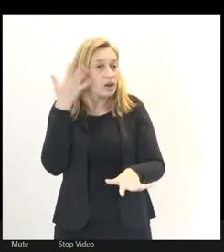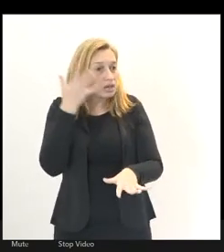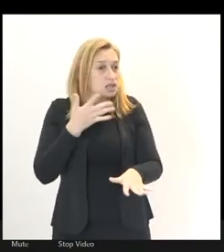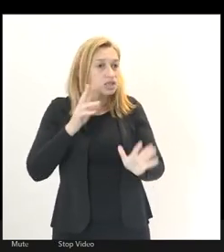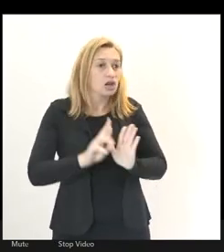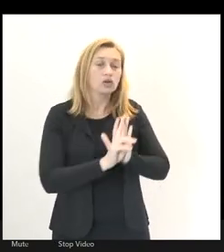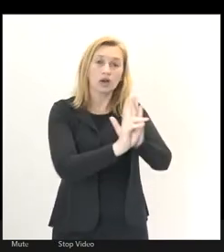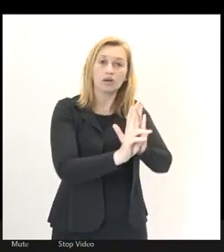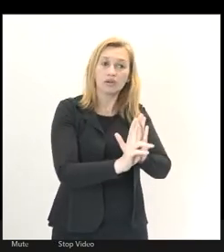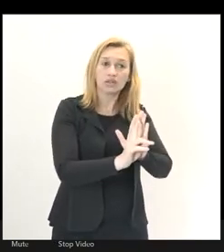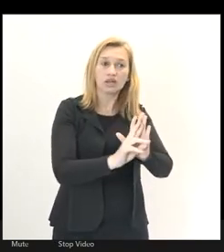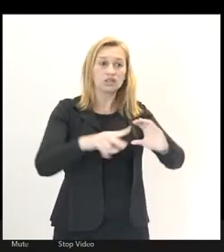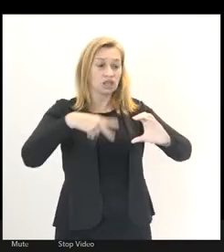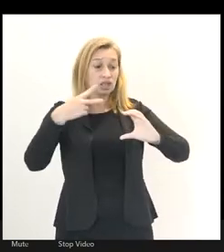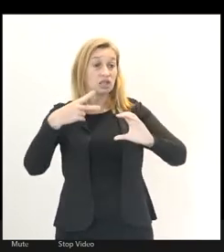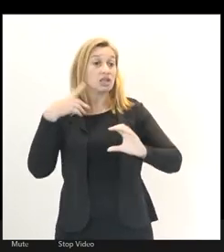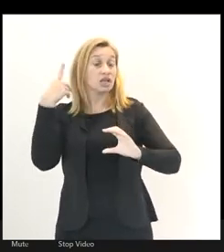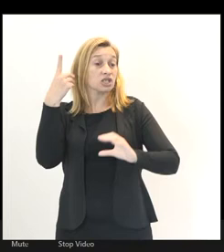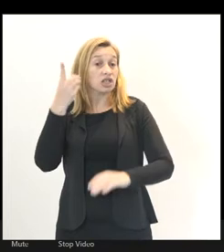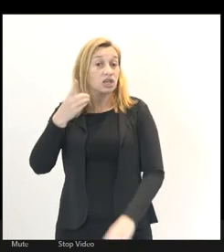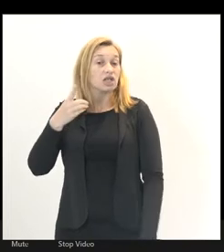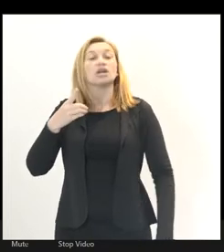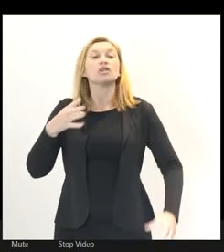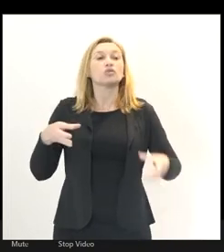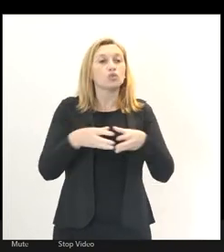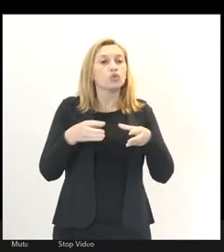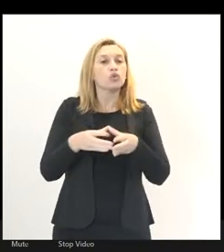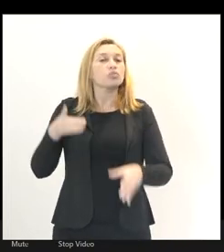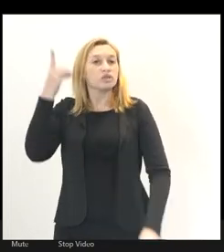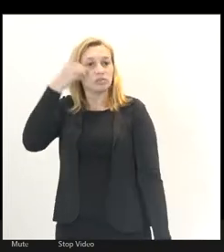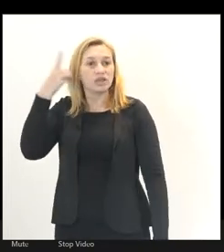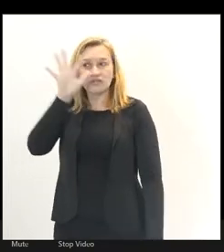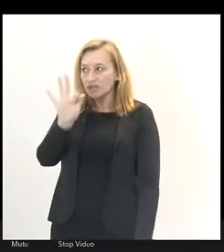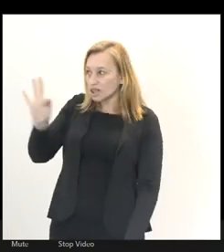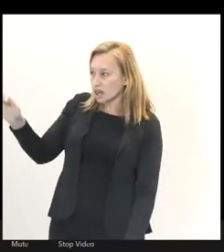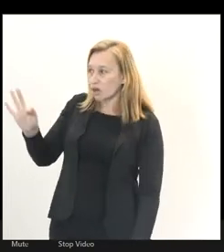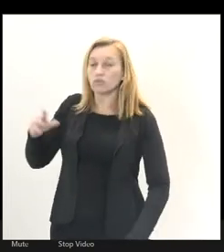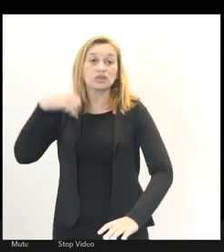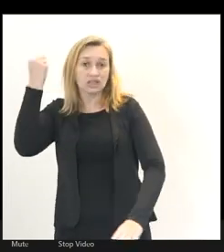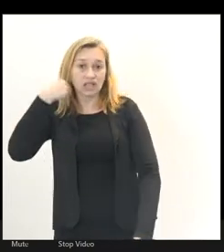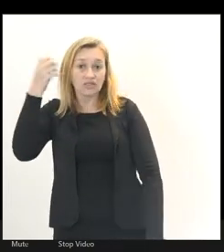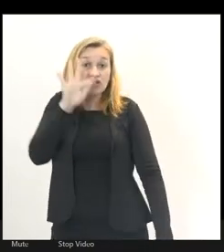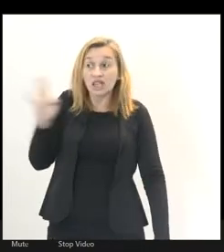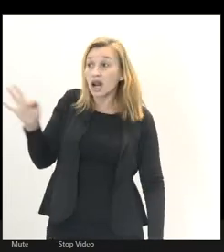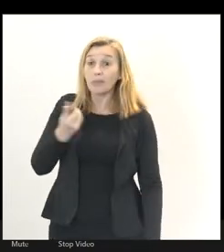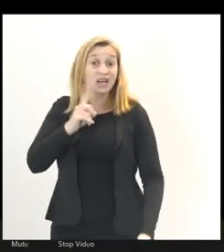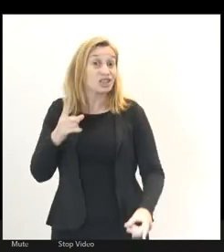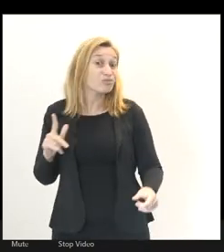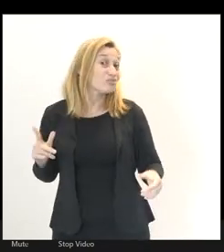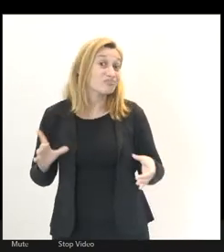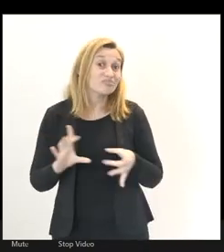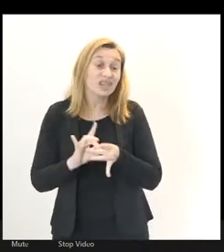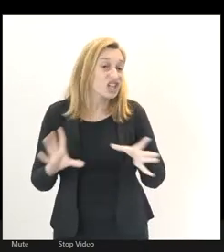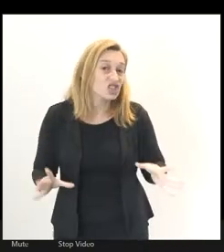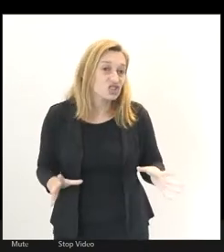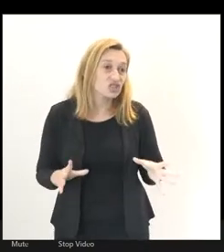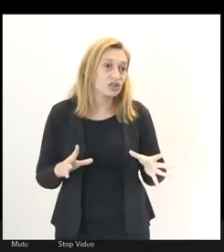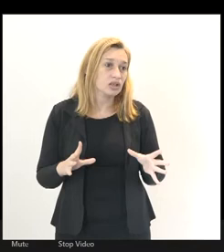representantes na Câmara dos Deputados Federal, ao Senado Federal, para que eles não deixem essa medida passar.